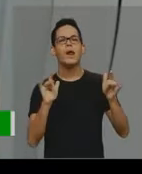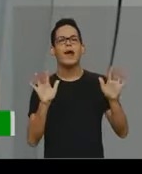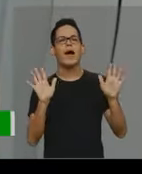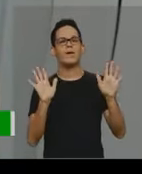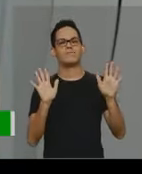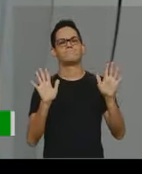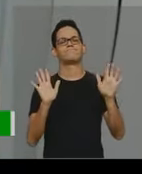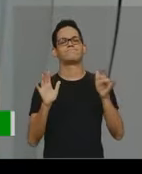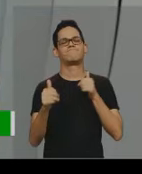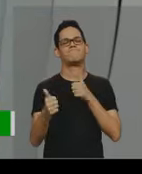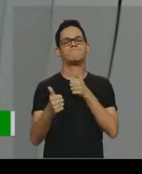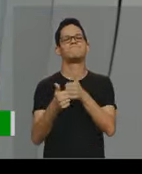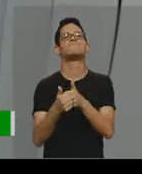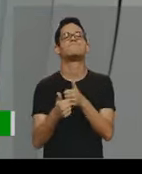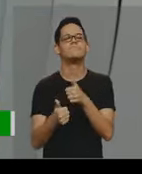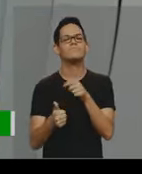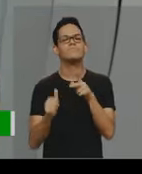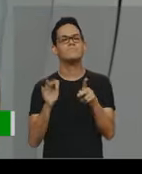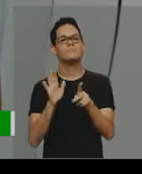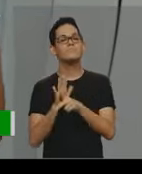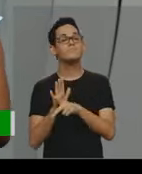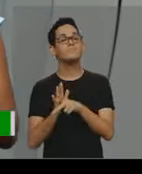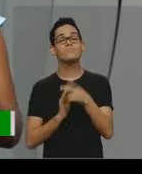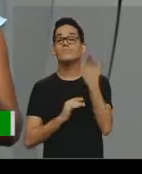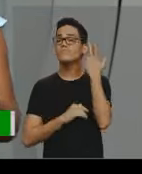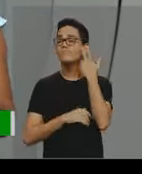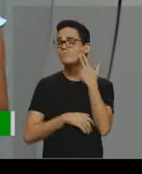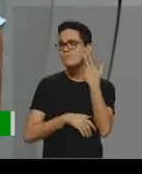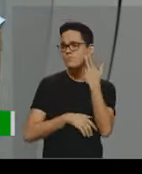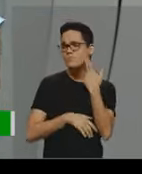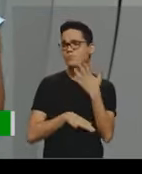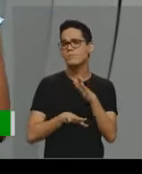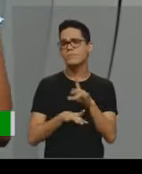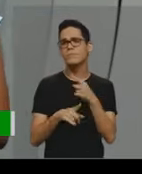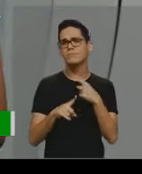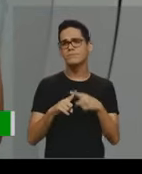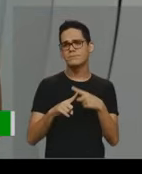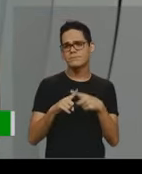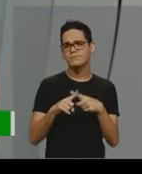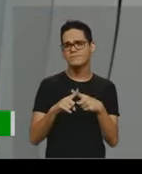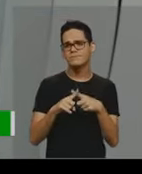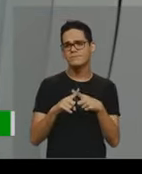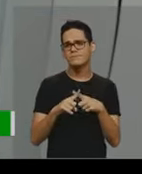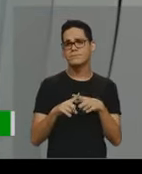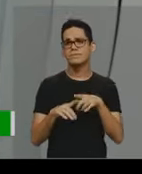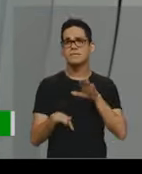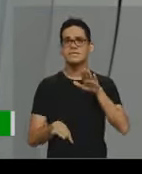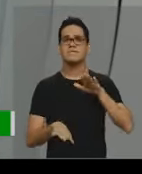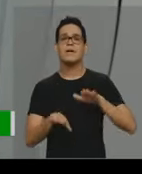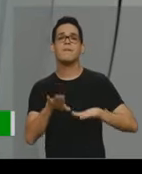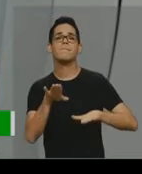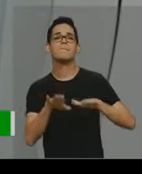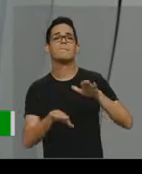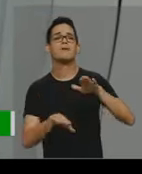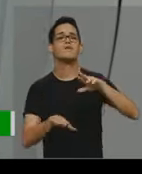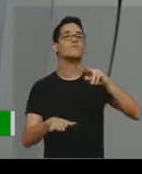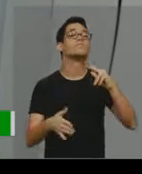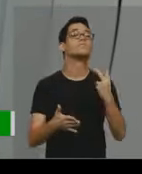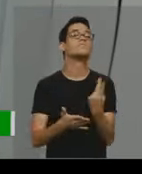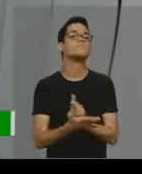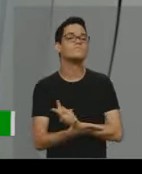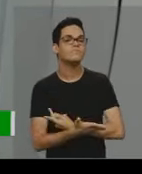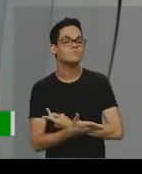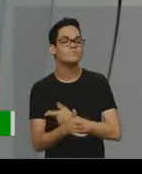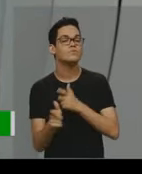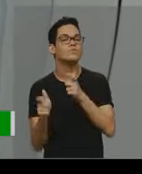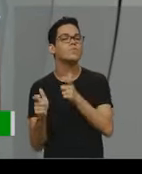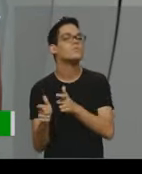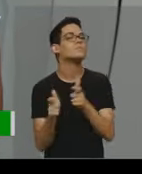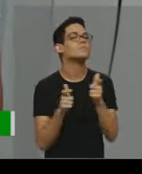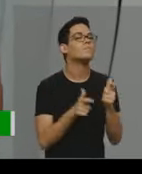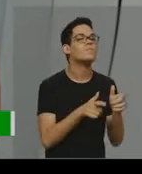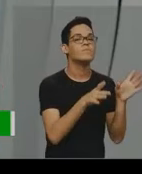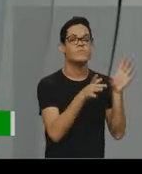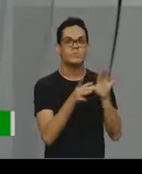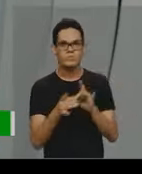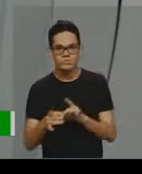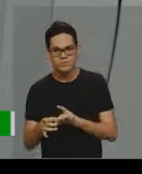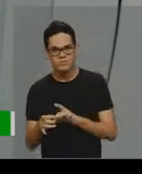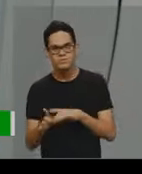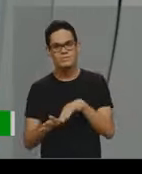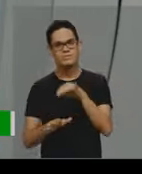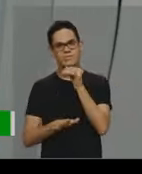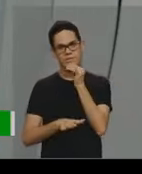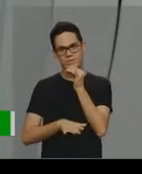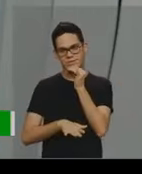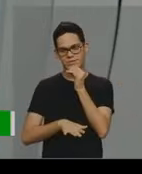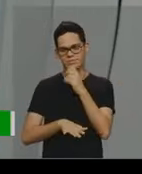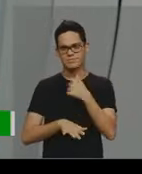mais próxima da norma padrão, por quê? De acordo com a situação, de acordo com o contexto, né, então a variação